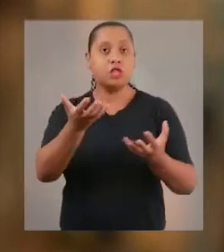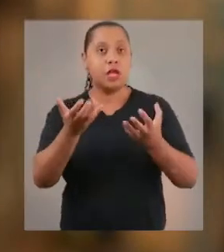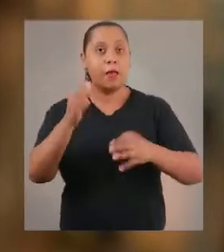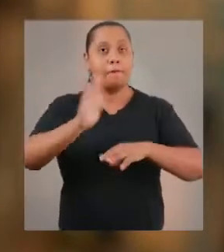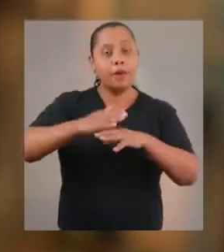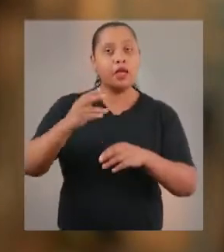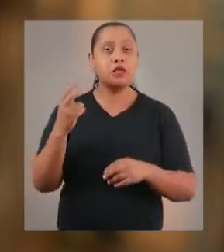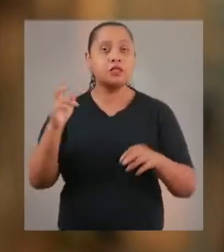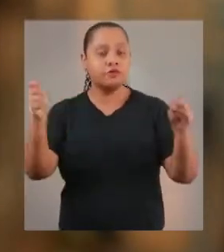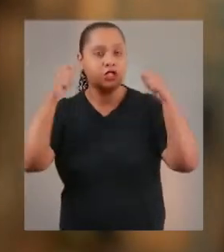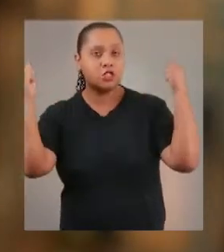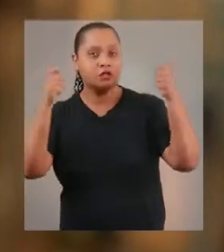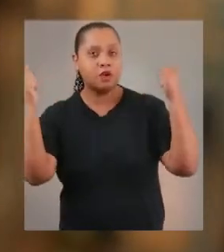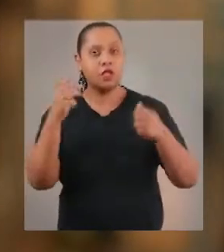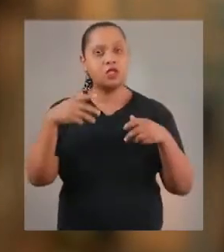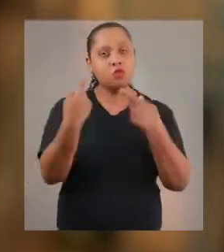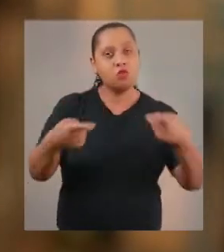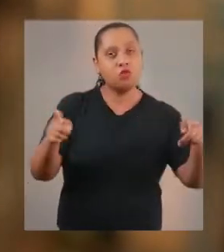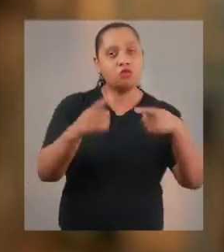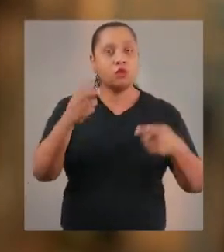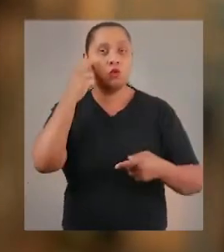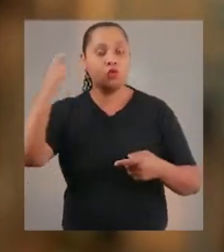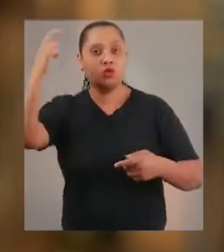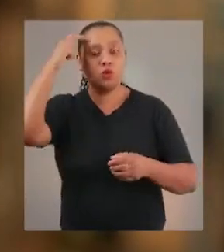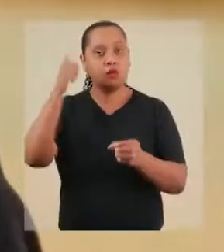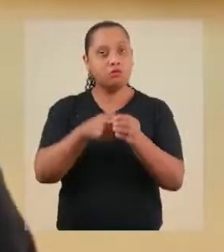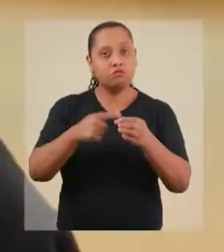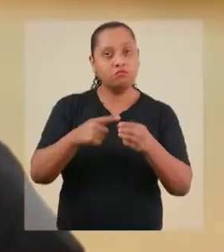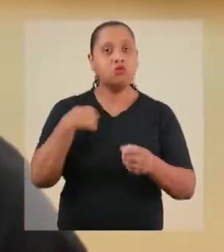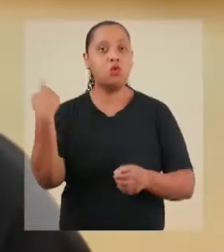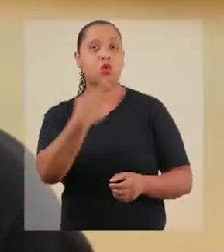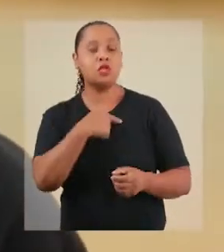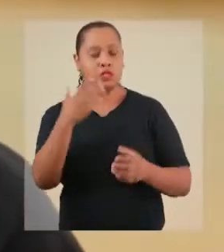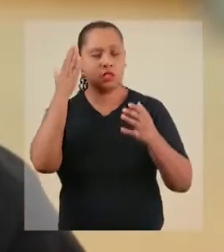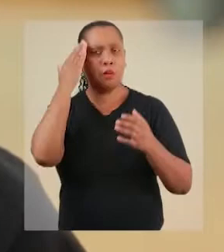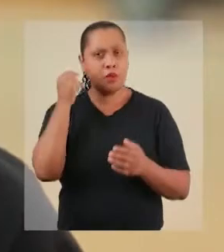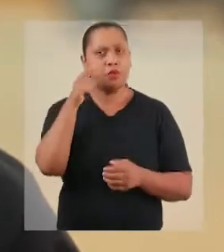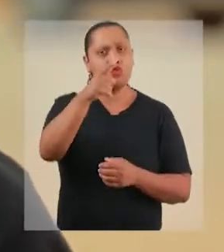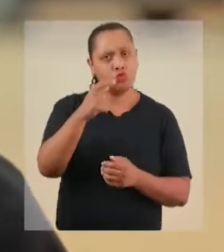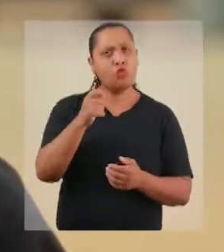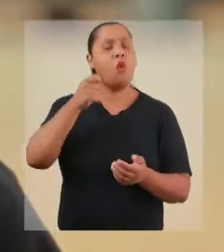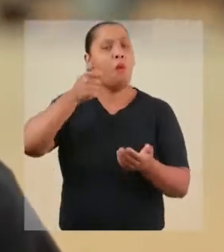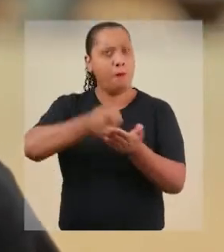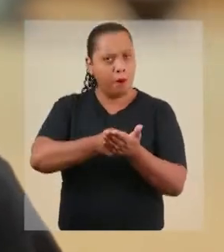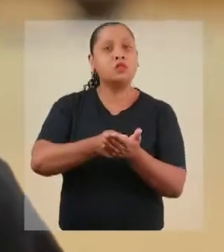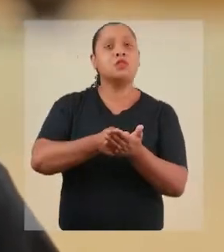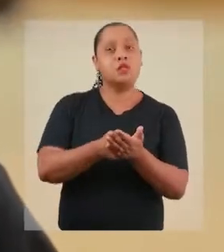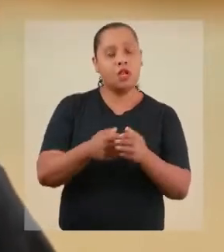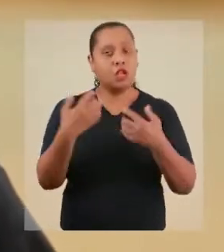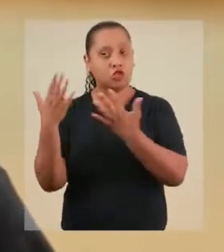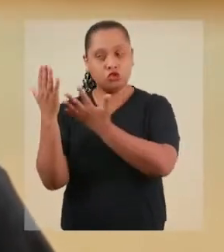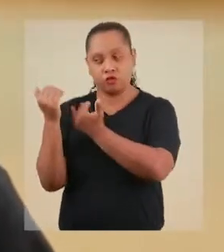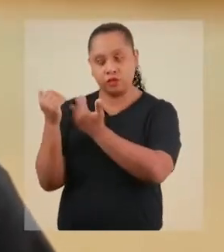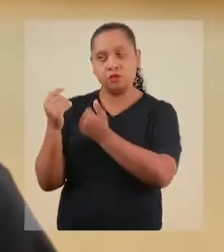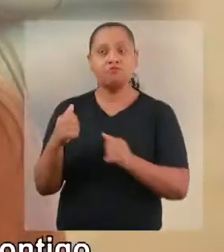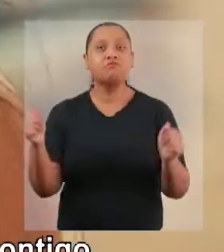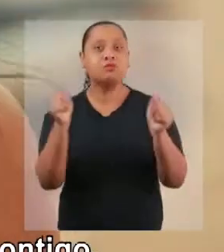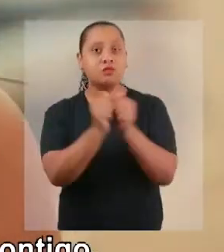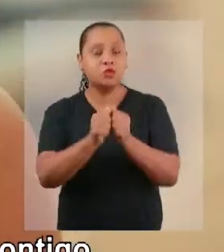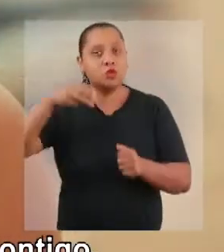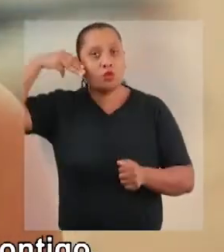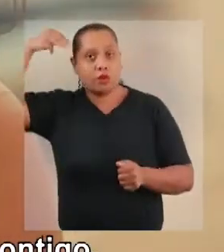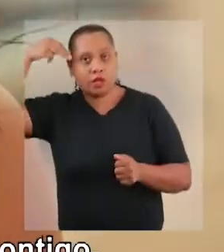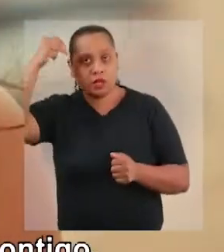por mais políticas públicas para o jovem e para uma educação pública de qualidade. A juventude quer mais festivais, música, cultura na cidade.